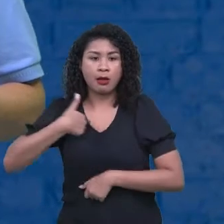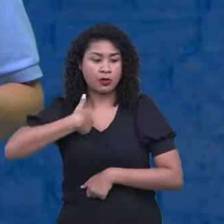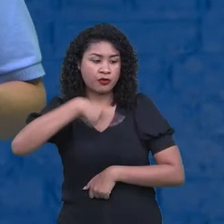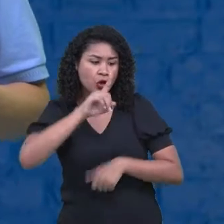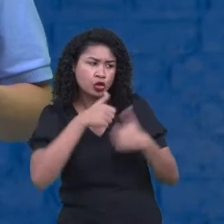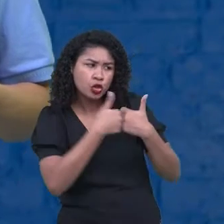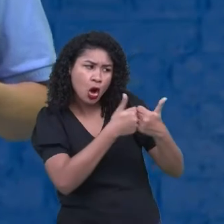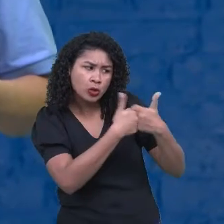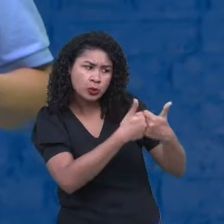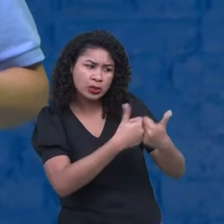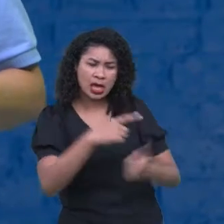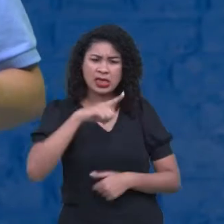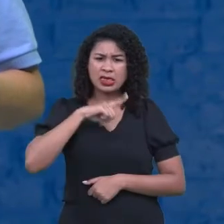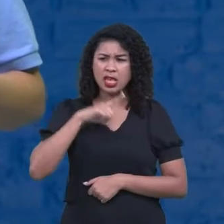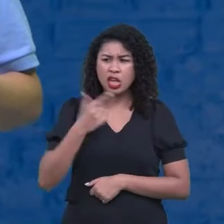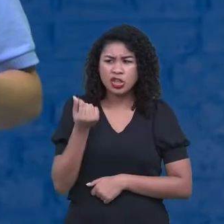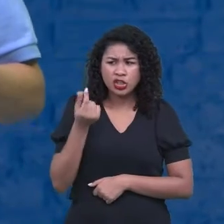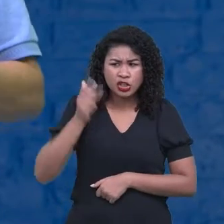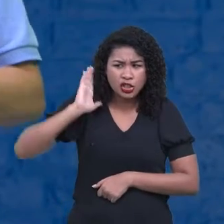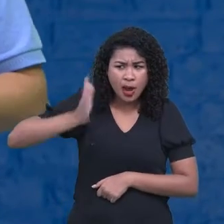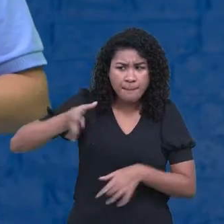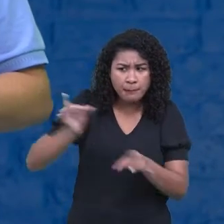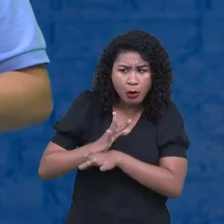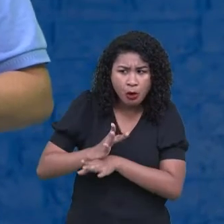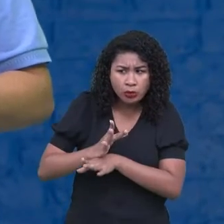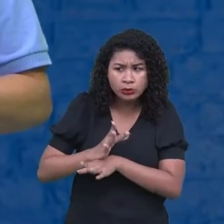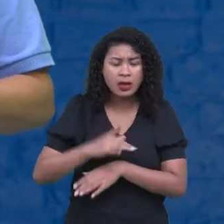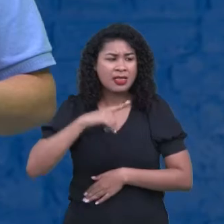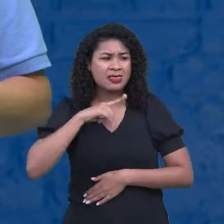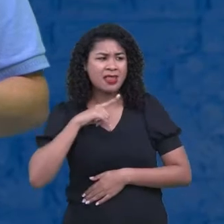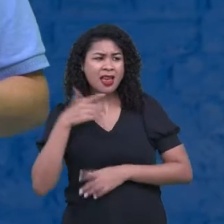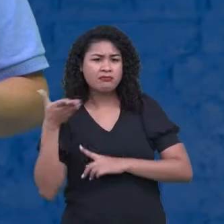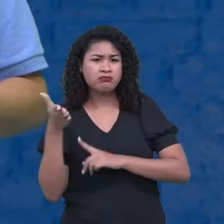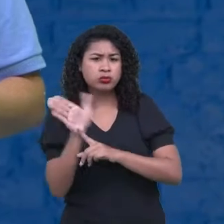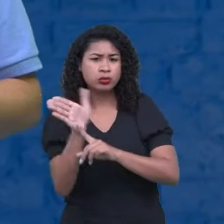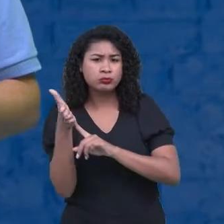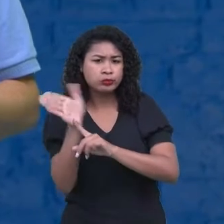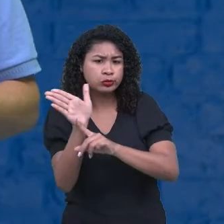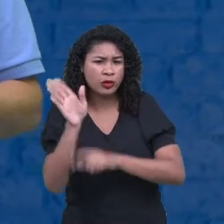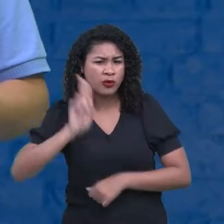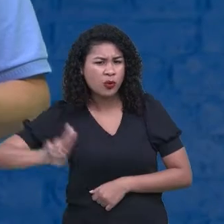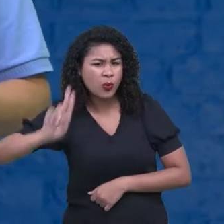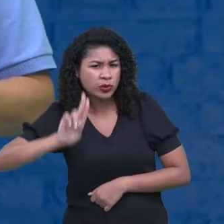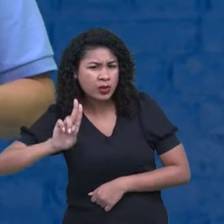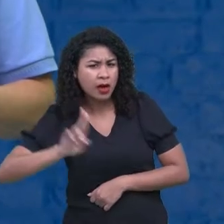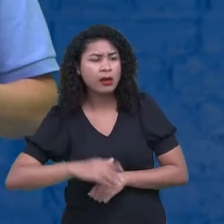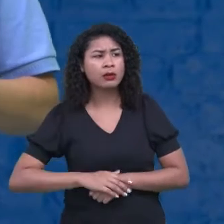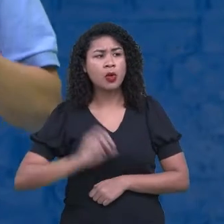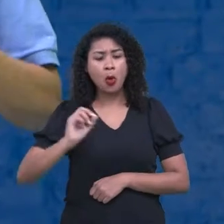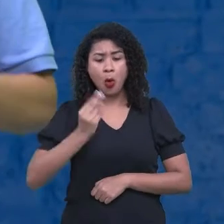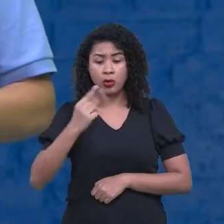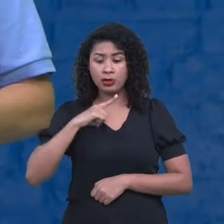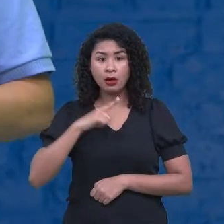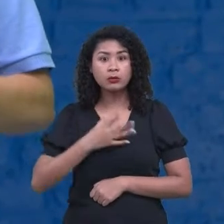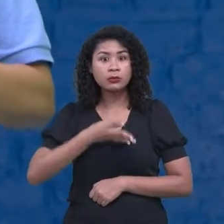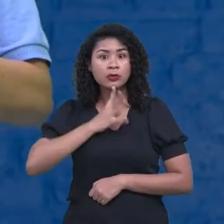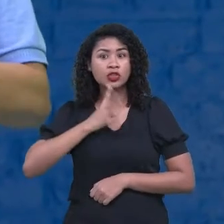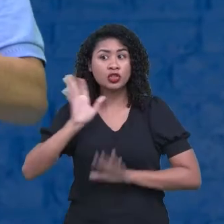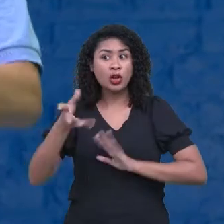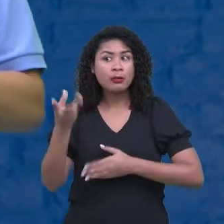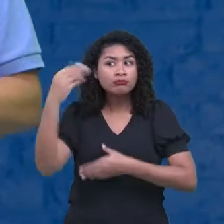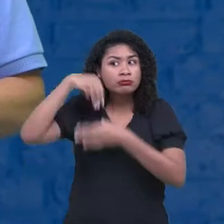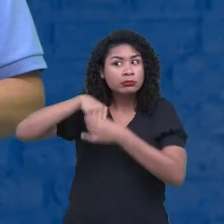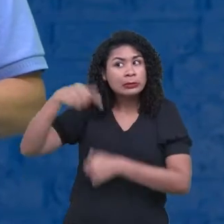trocado já para dar o... Eu vou passar no... fazer passe. Eu tenho um projeto até chegar à minha escola. Então, o projeto de vida também